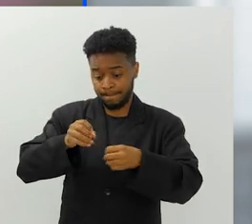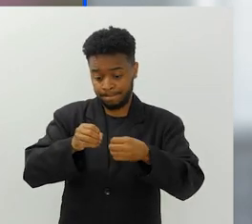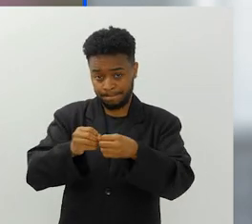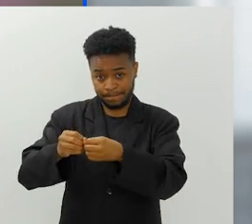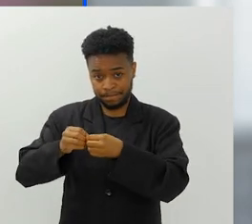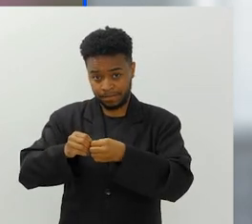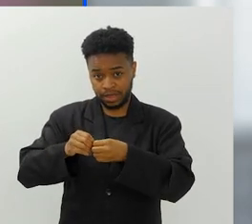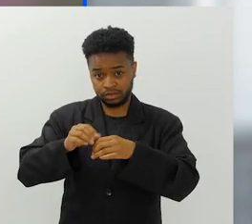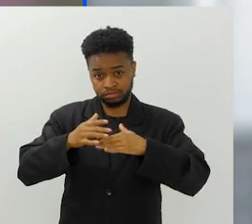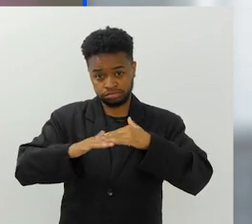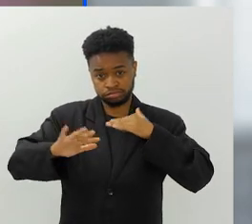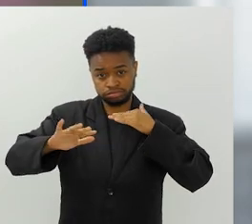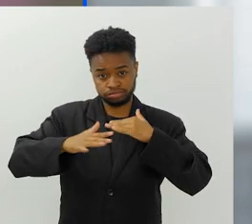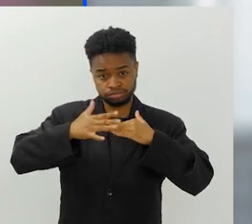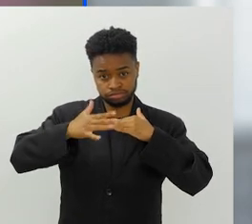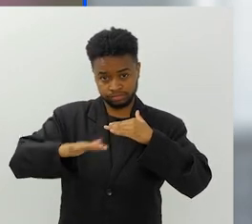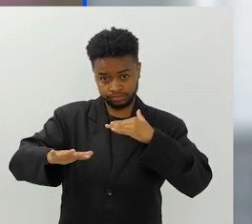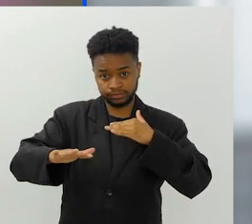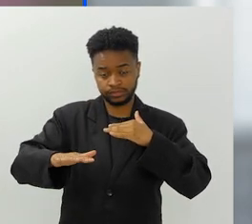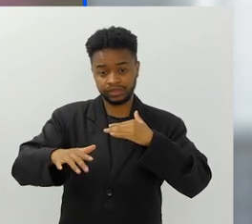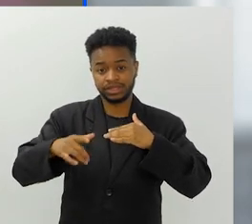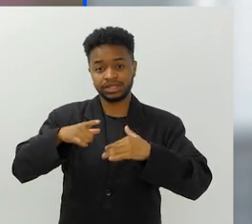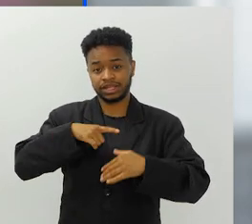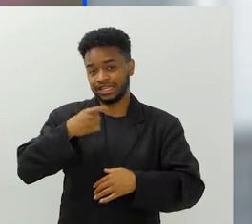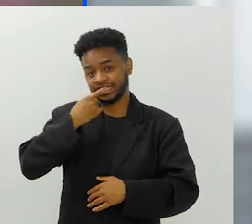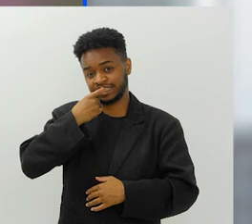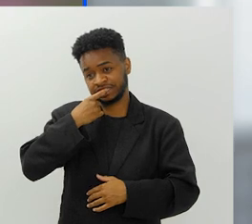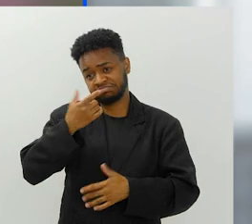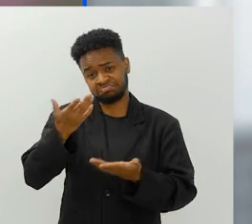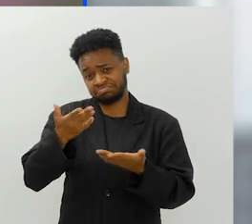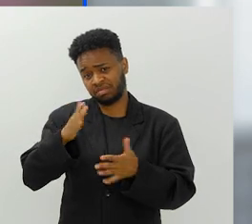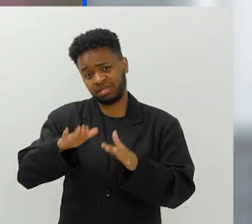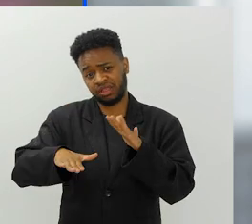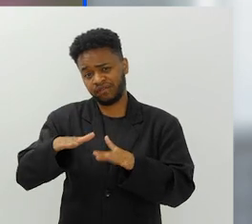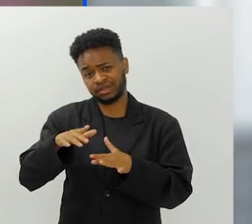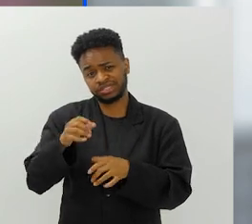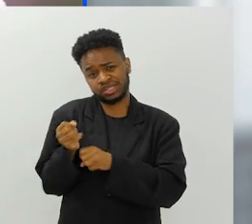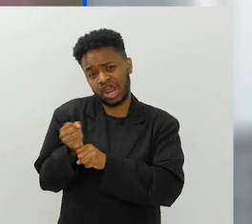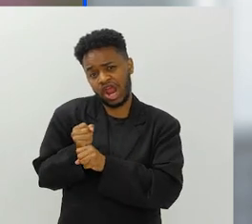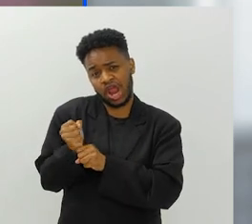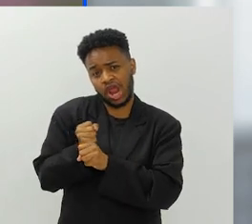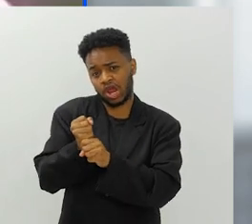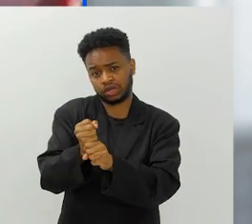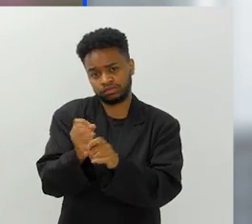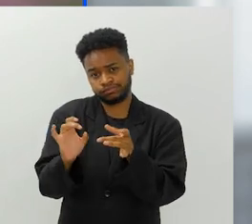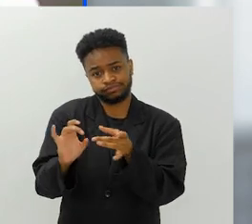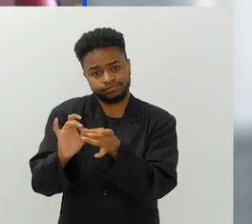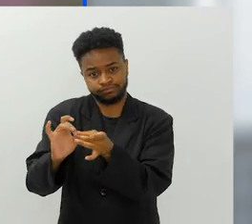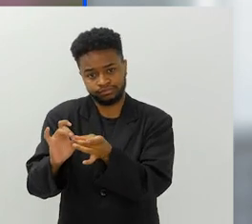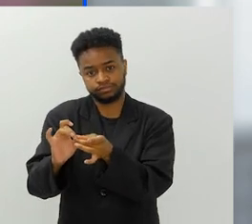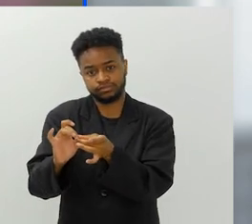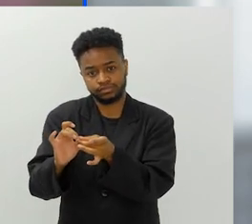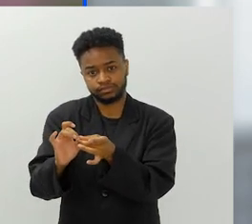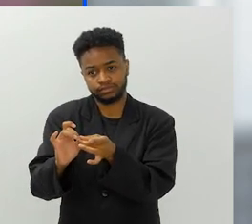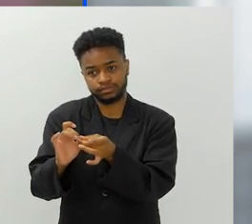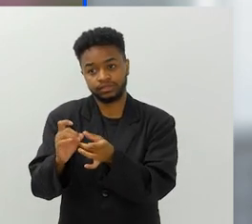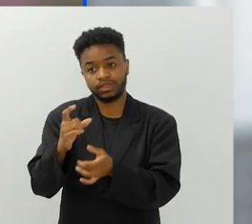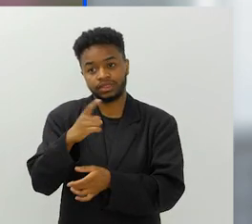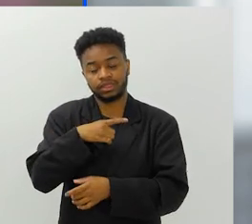redor desse pequeno remanso onde esse plástico deveria estar concentrado ali há dezenas de anos,